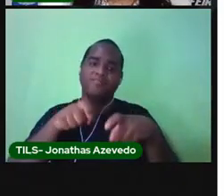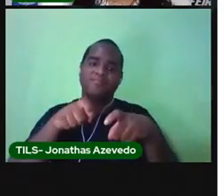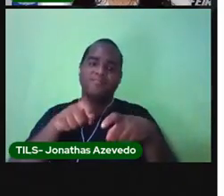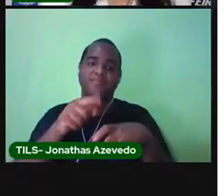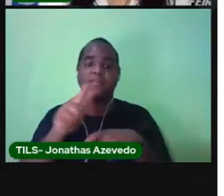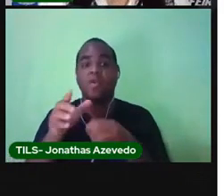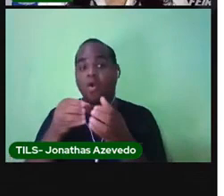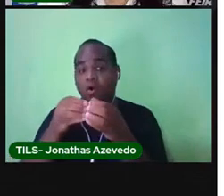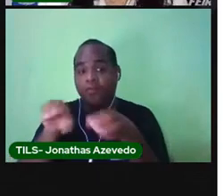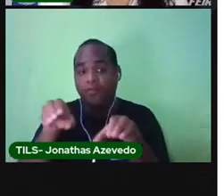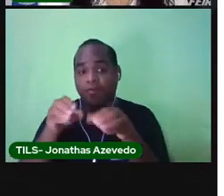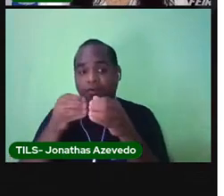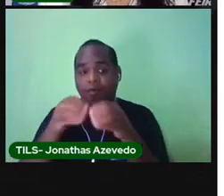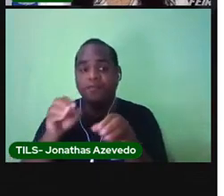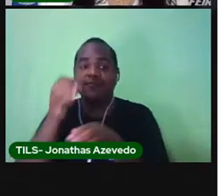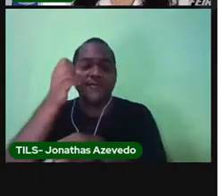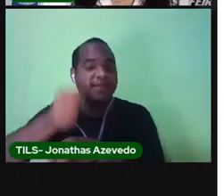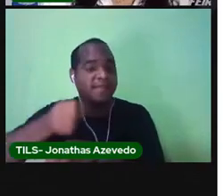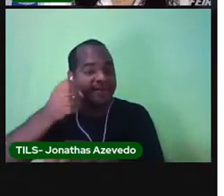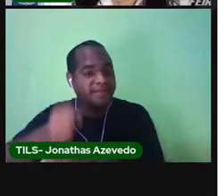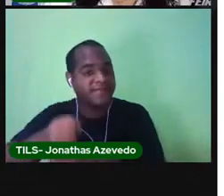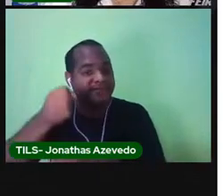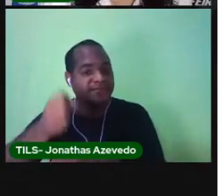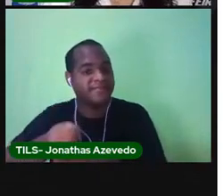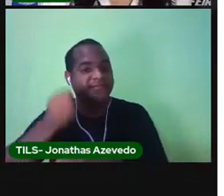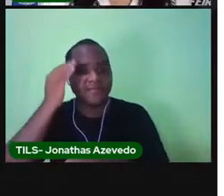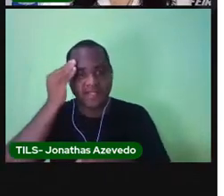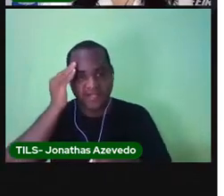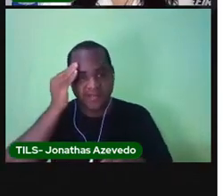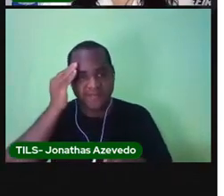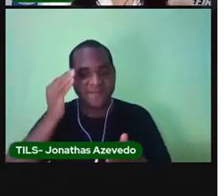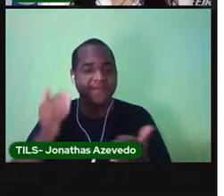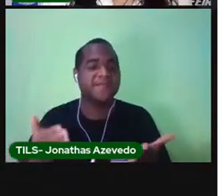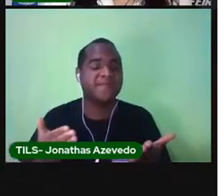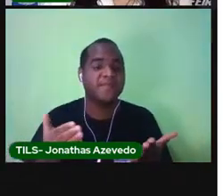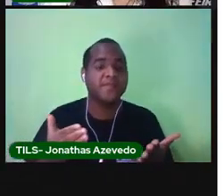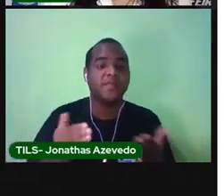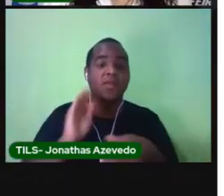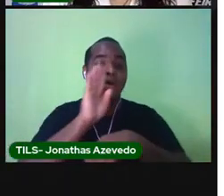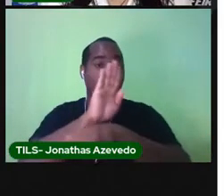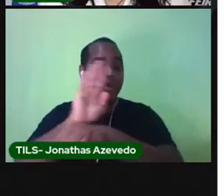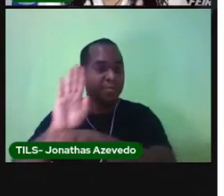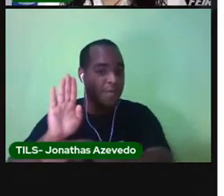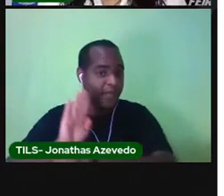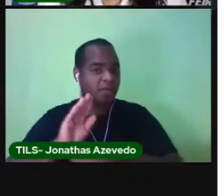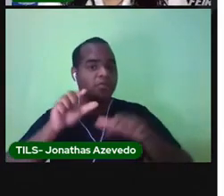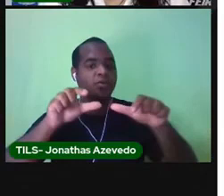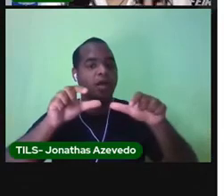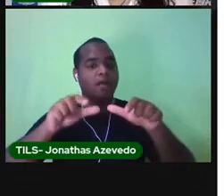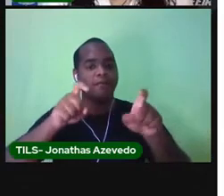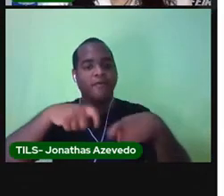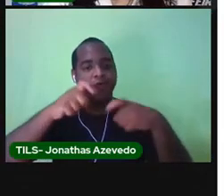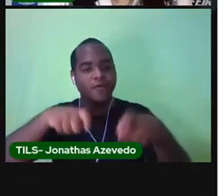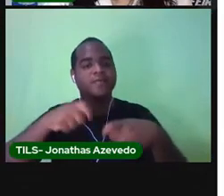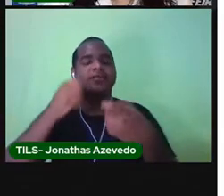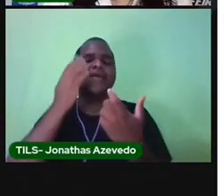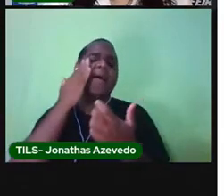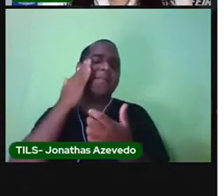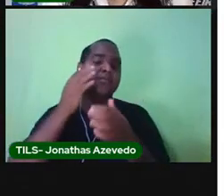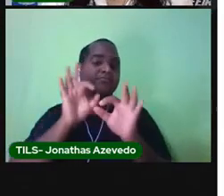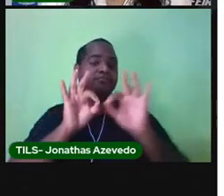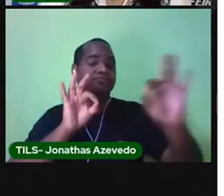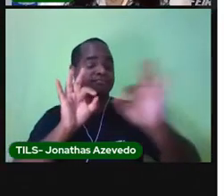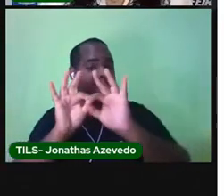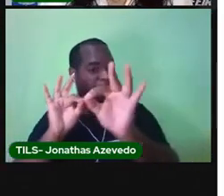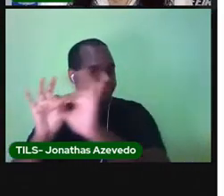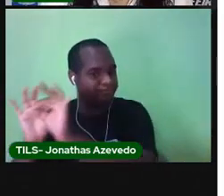ovos, o leite, entendeu? Então, o bairro rural, apesar de ser bem distante